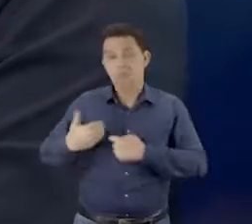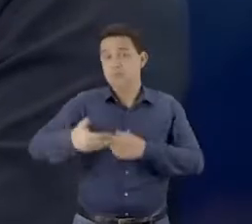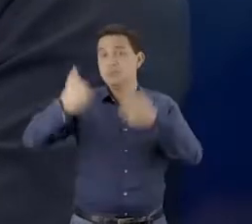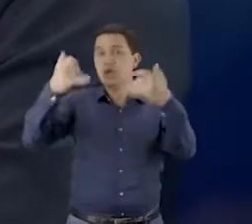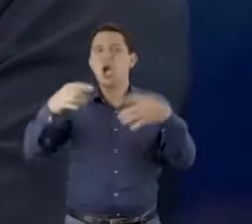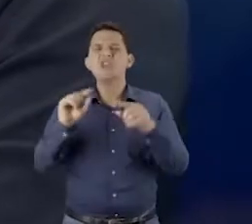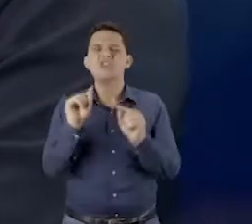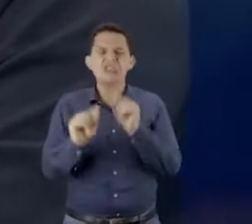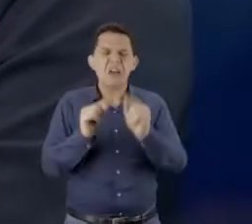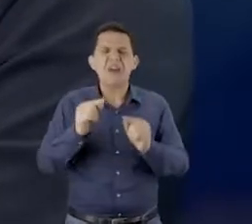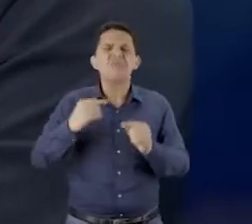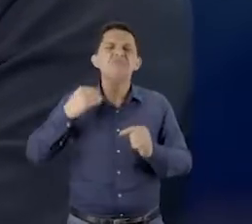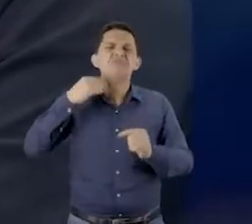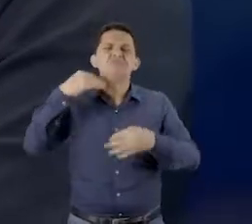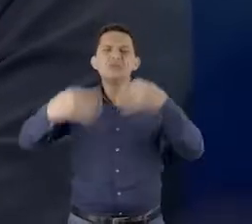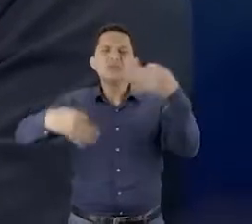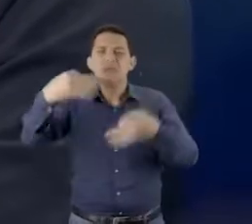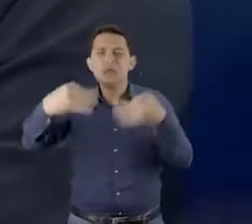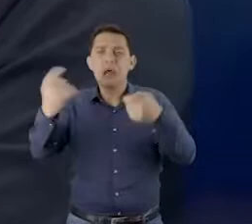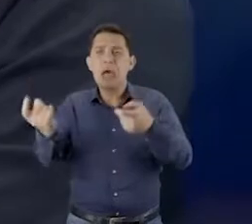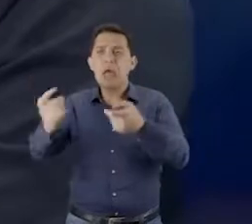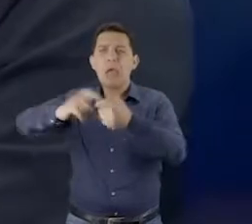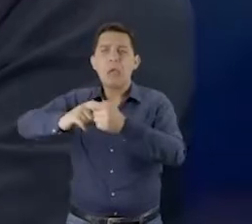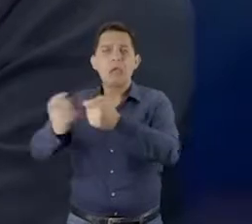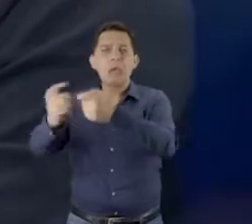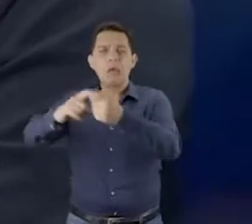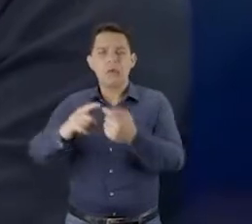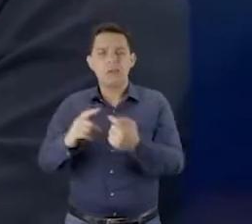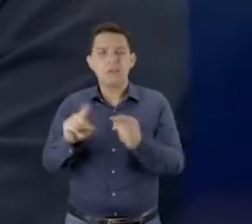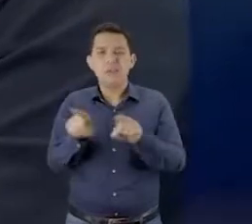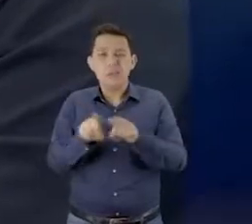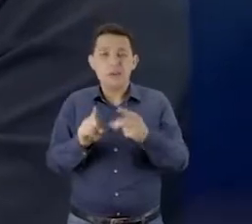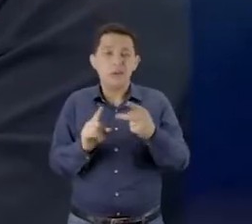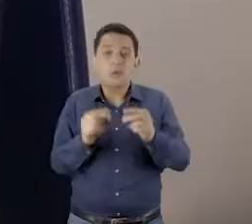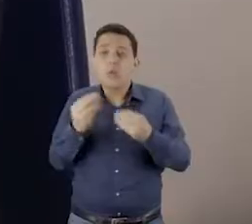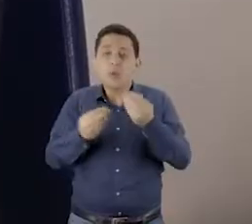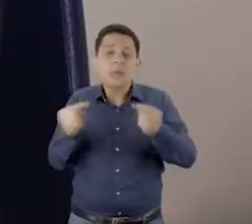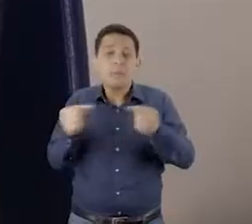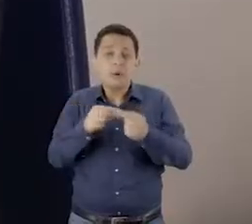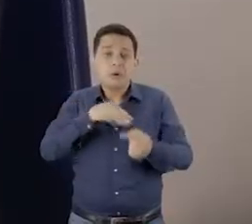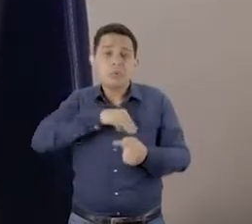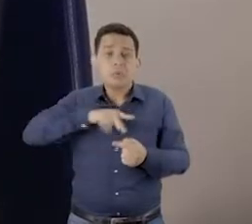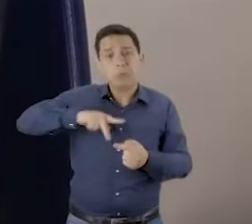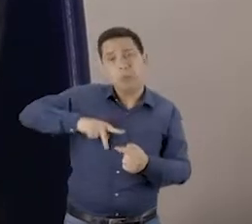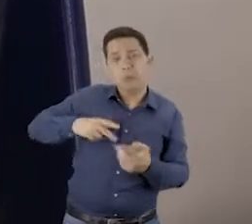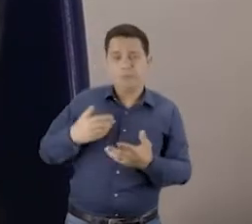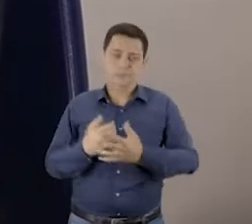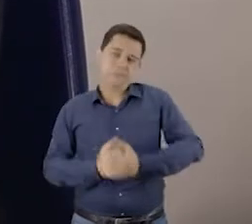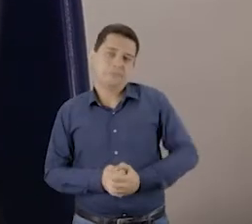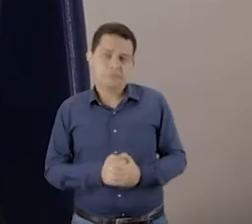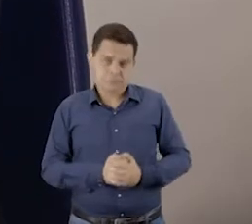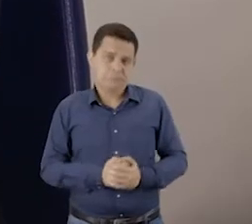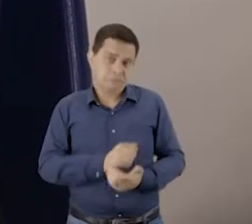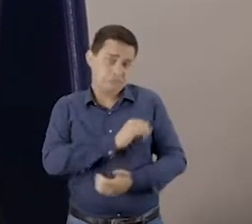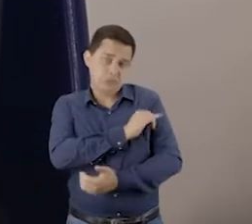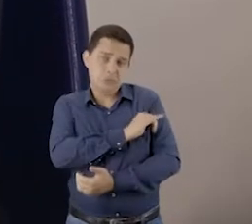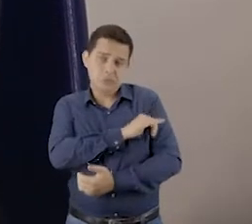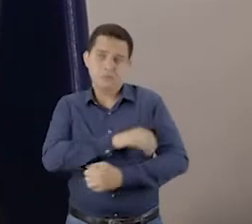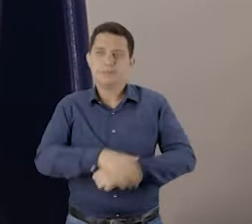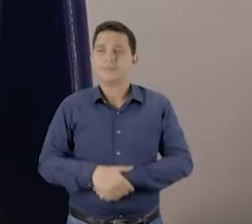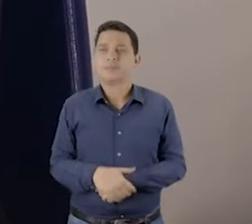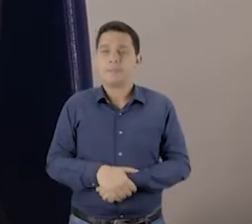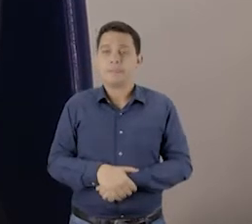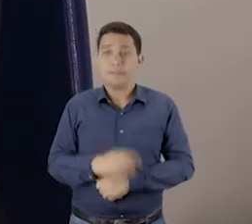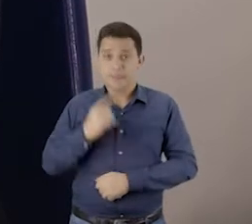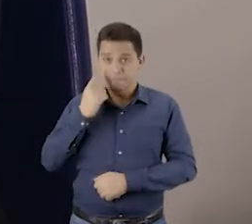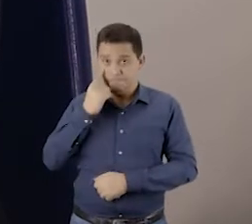Justiça Restaurativa e como ele vem sendo aplicado pelo MPRJ. A SEMEAR, Ministério Público